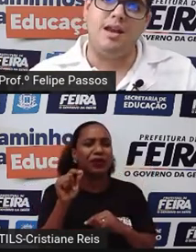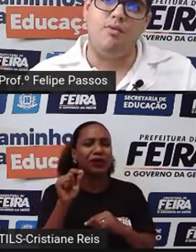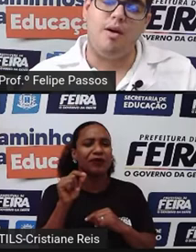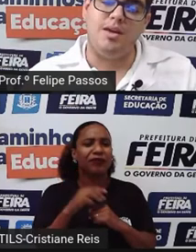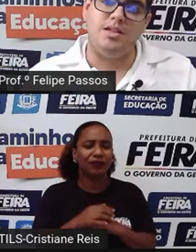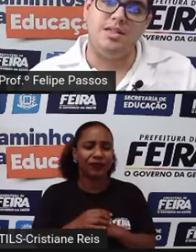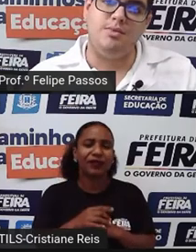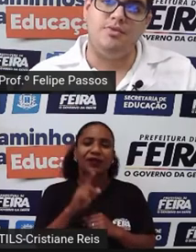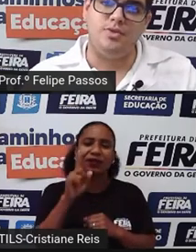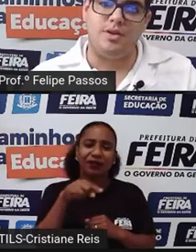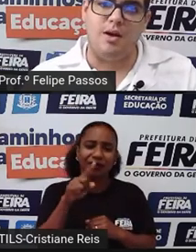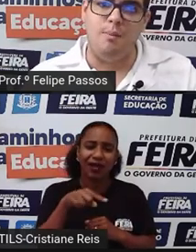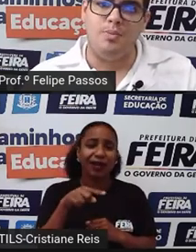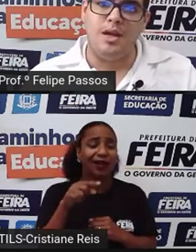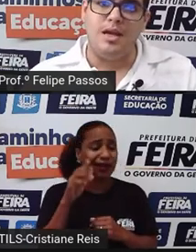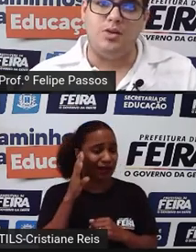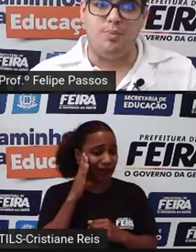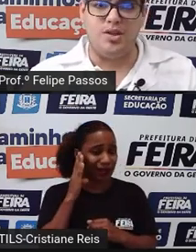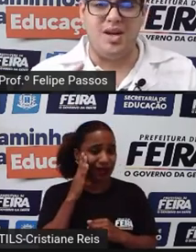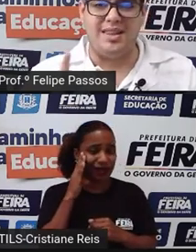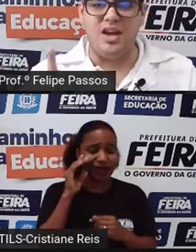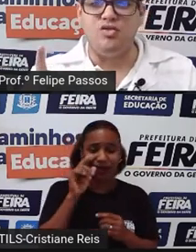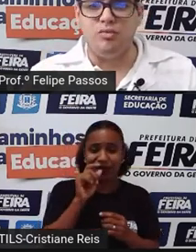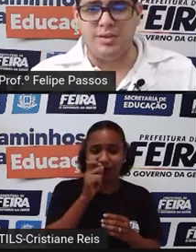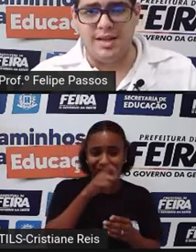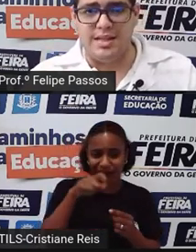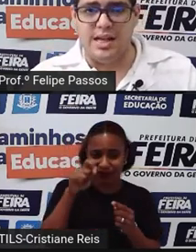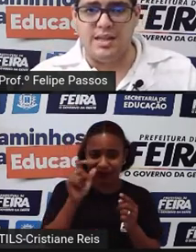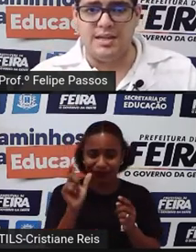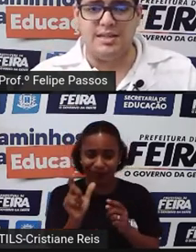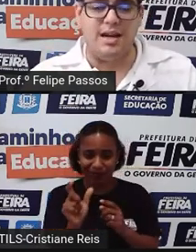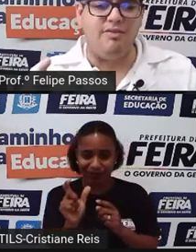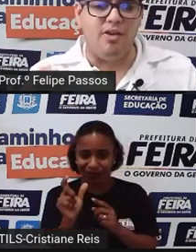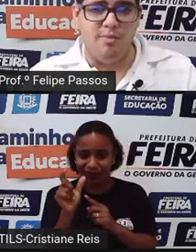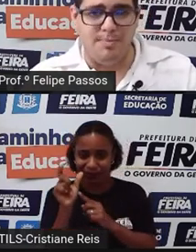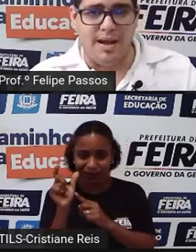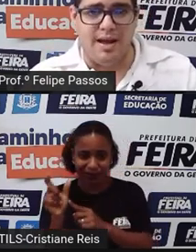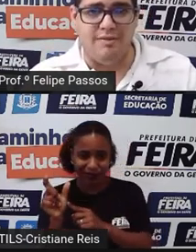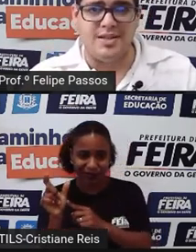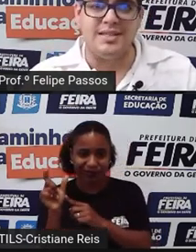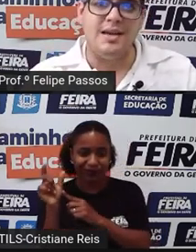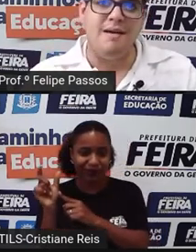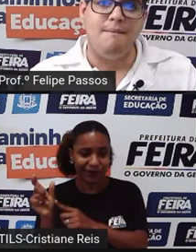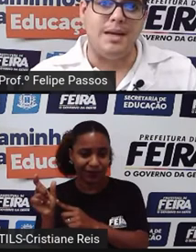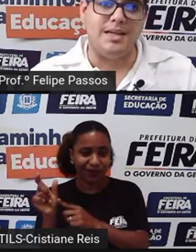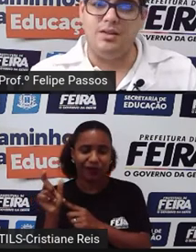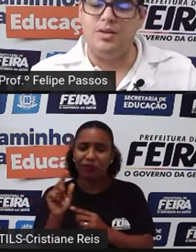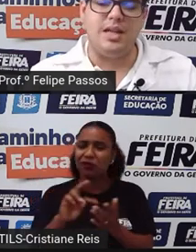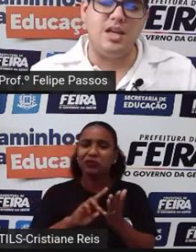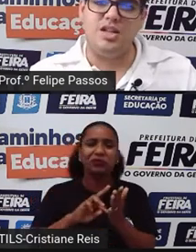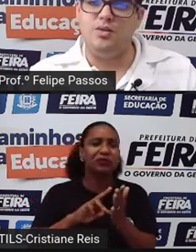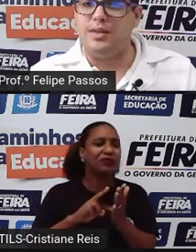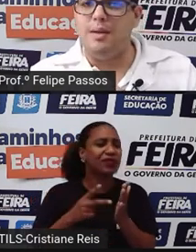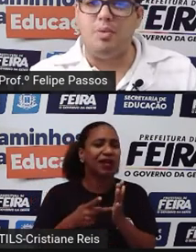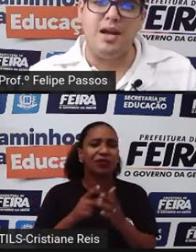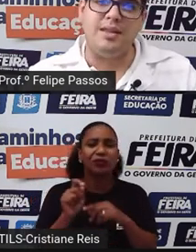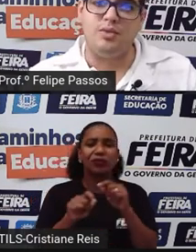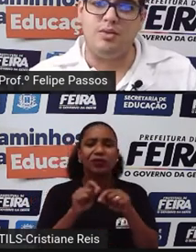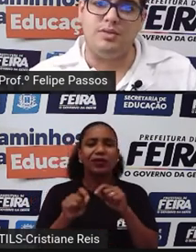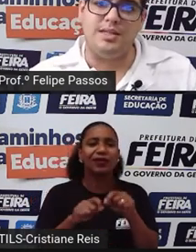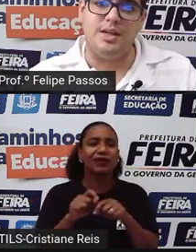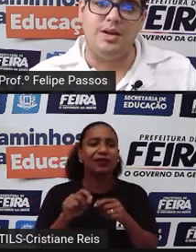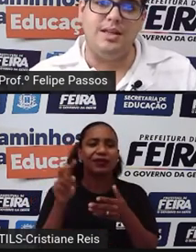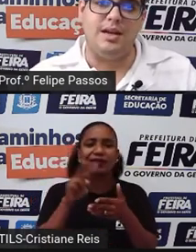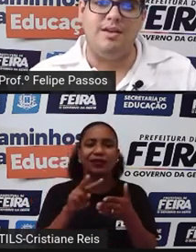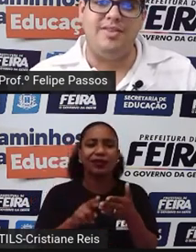é analfabetismo funcional. Então, pessoa até junta as letras, ela forma palavras, mas ela não entende, ela não interpreta